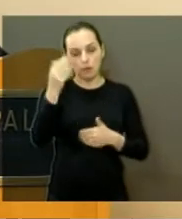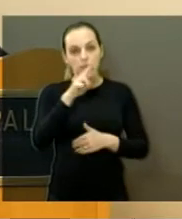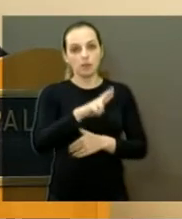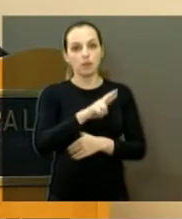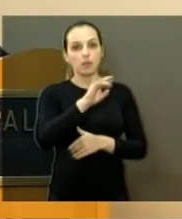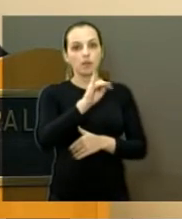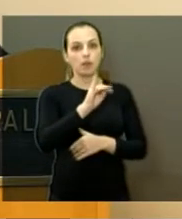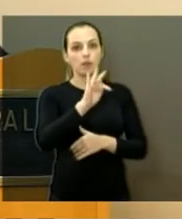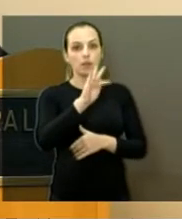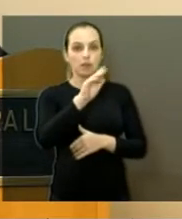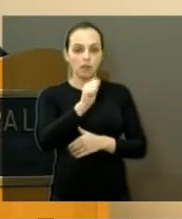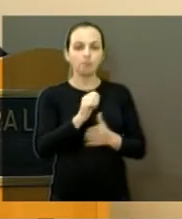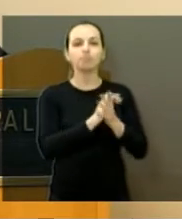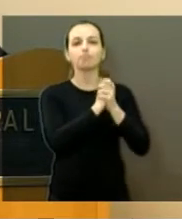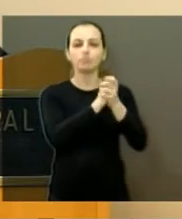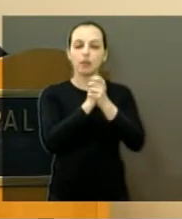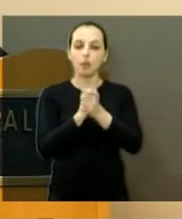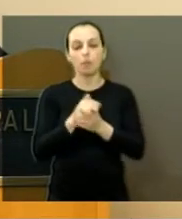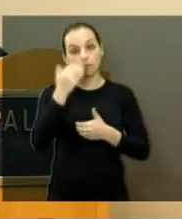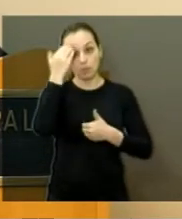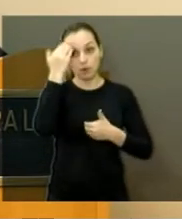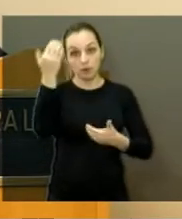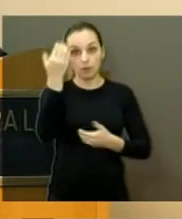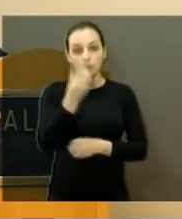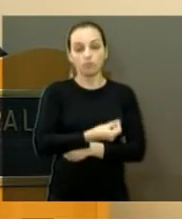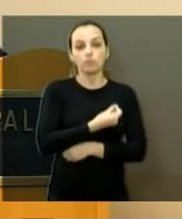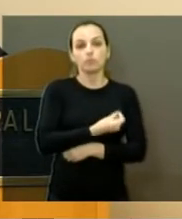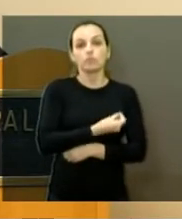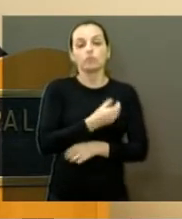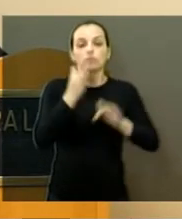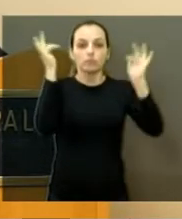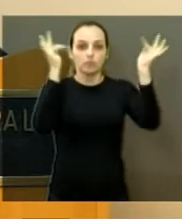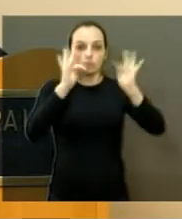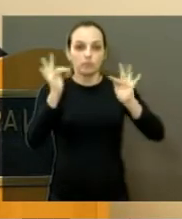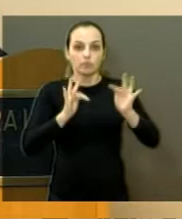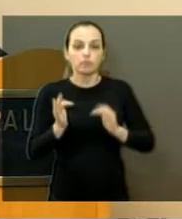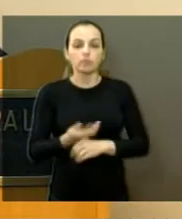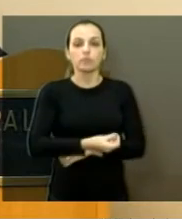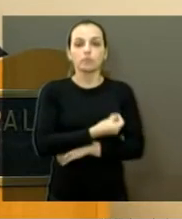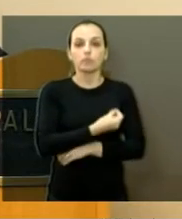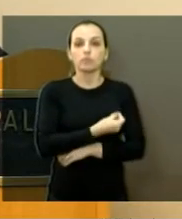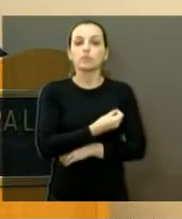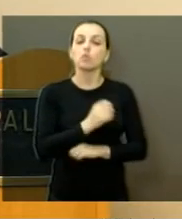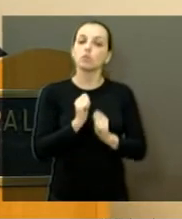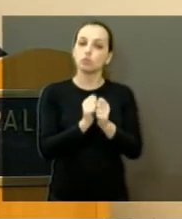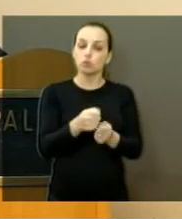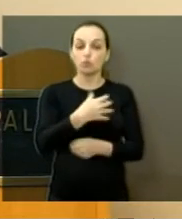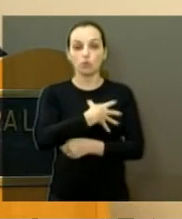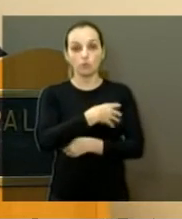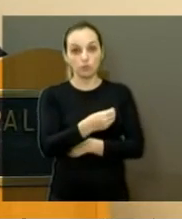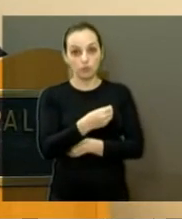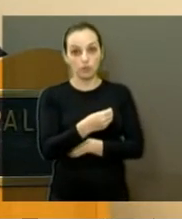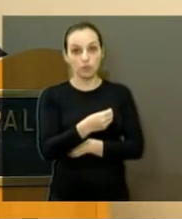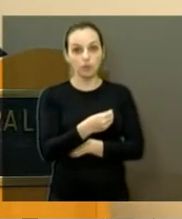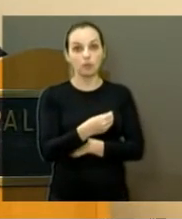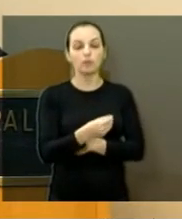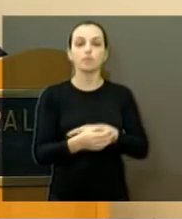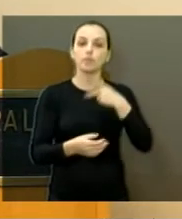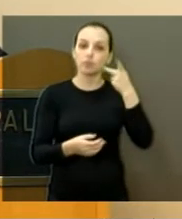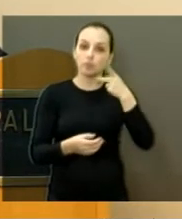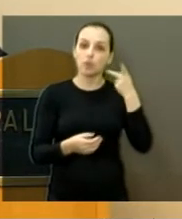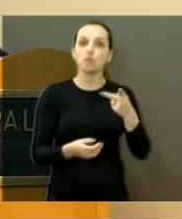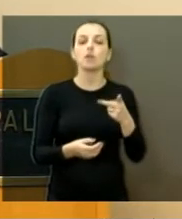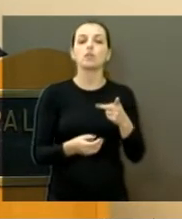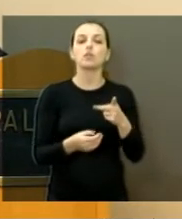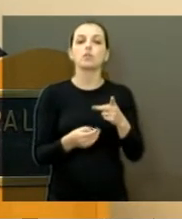Parabéns, viu, querida, você está aí. Obrigado pela sua presença. Eu fico muito contente de você estar perto da sua filha, que é uma filha, uma vereadora muito